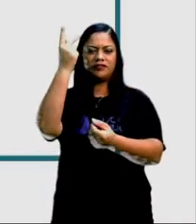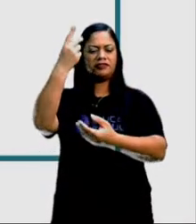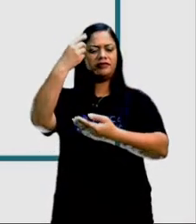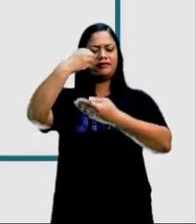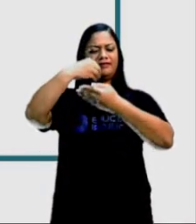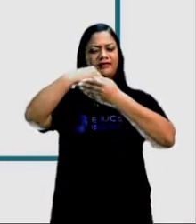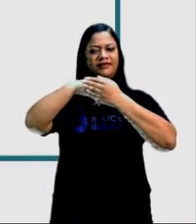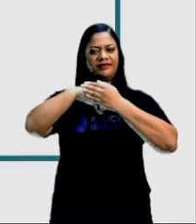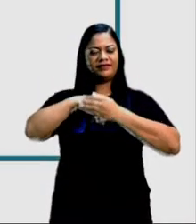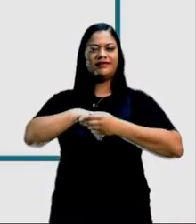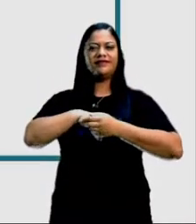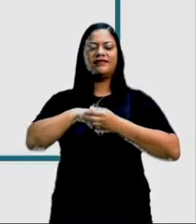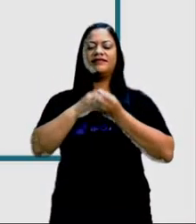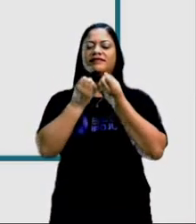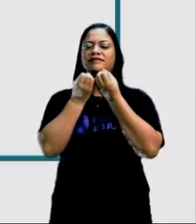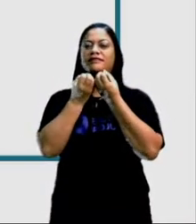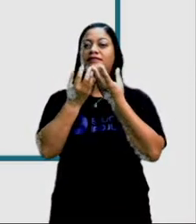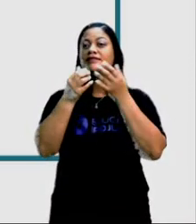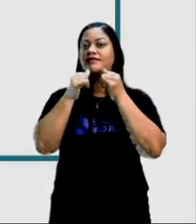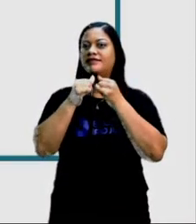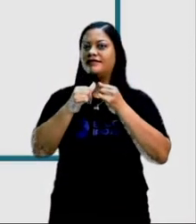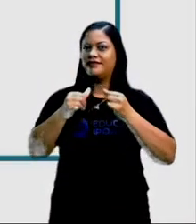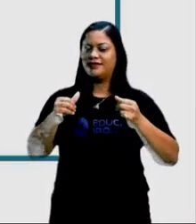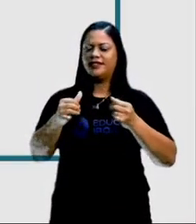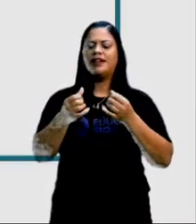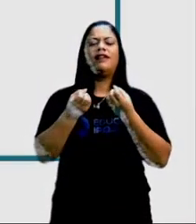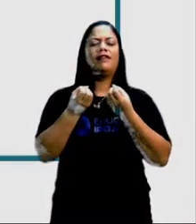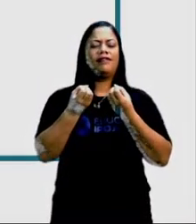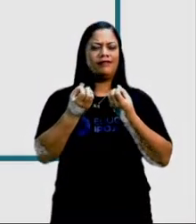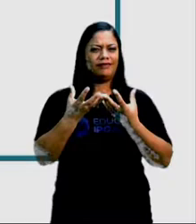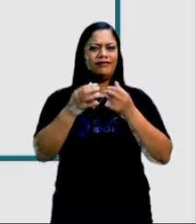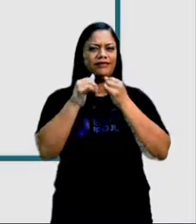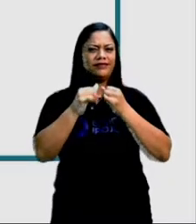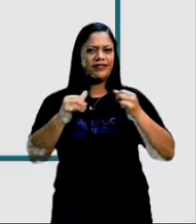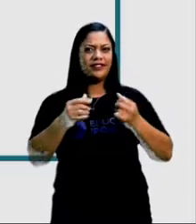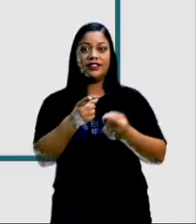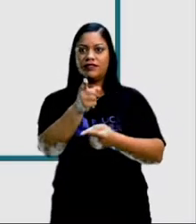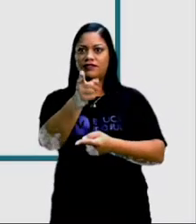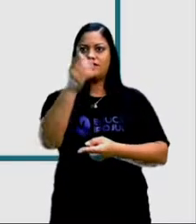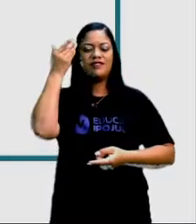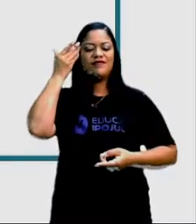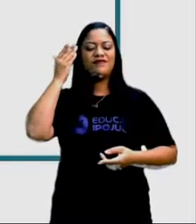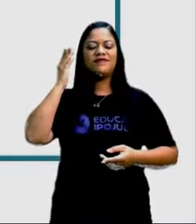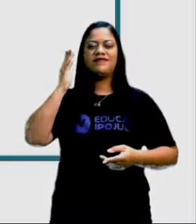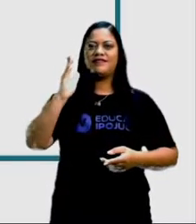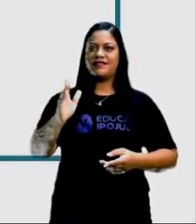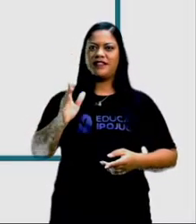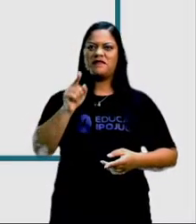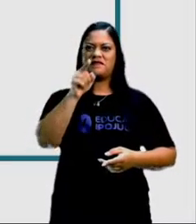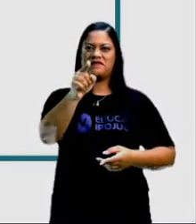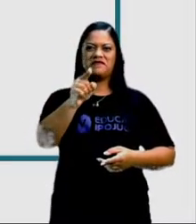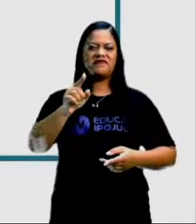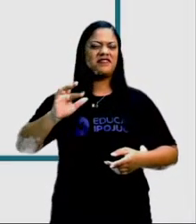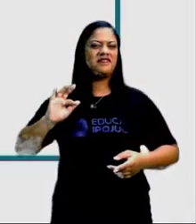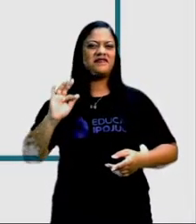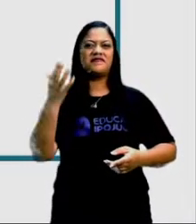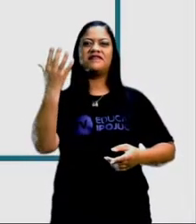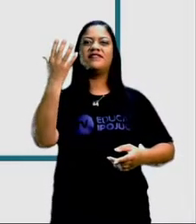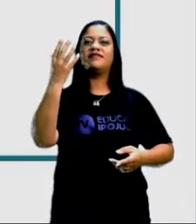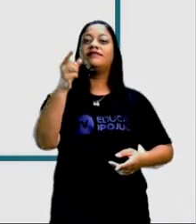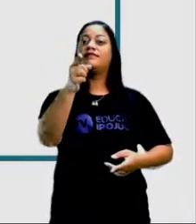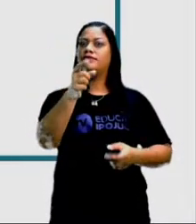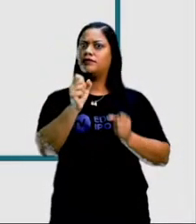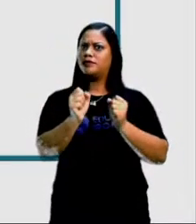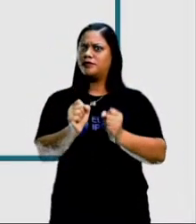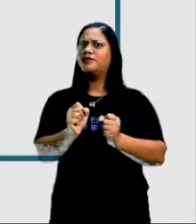si o fragmento de boas notícias. A boa notícia é que você não sabe o quão extraordinário você pode